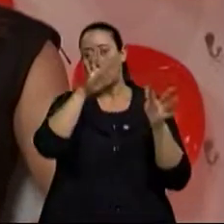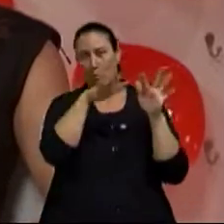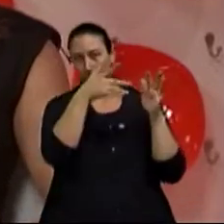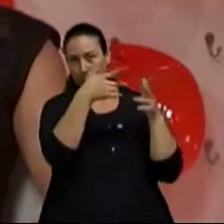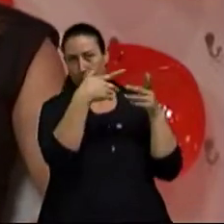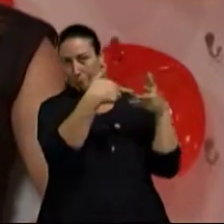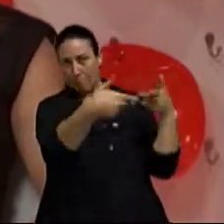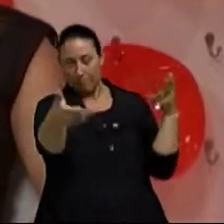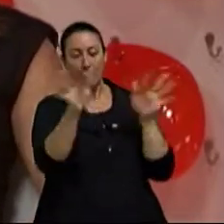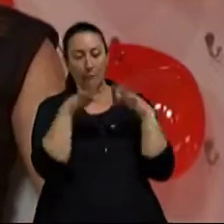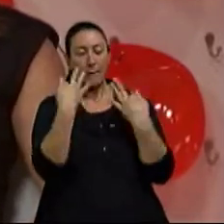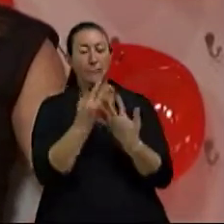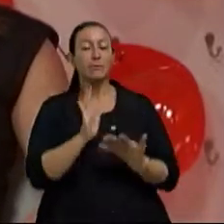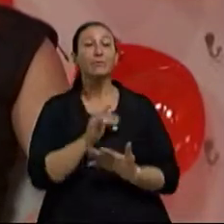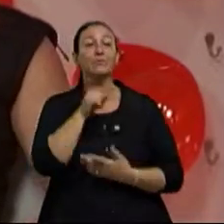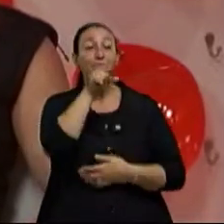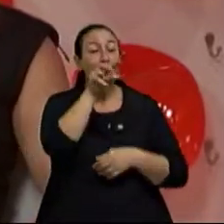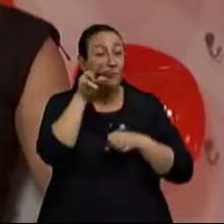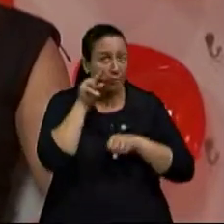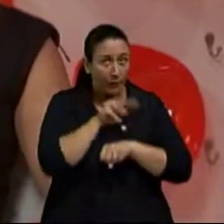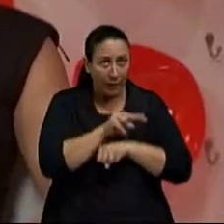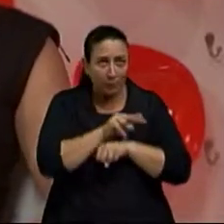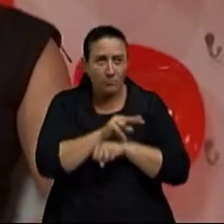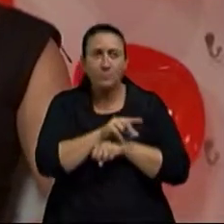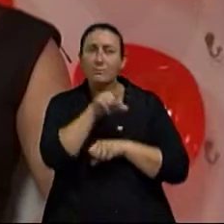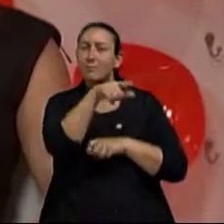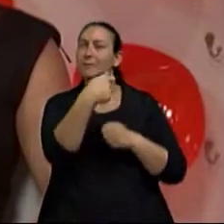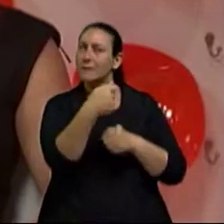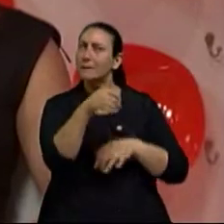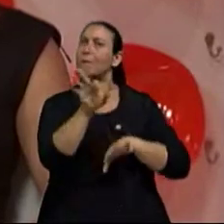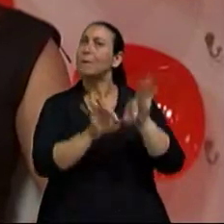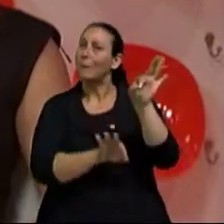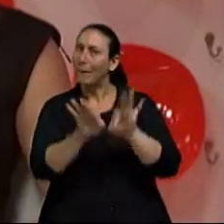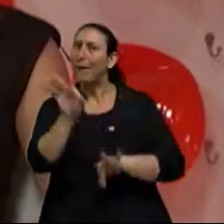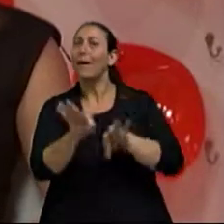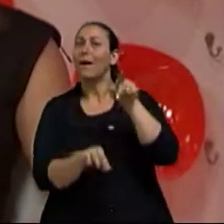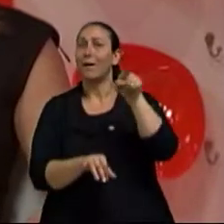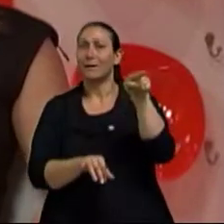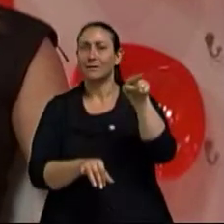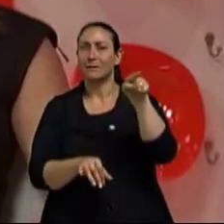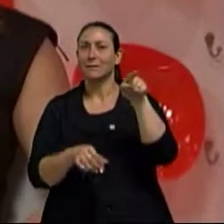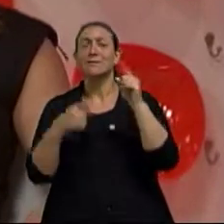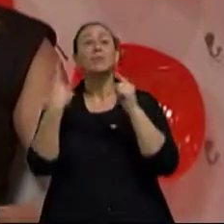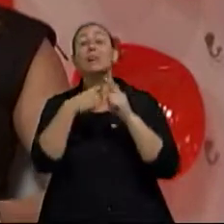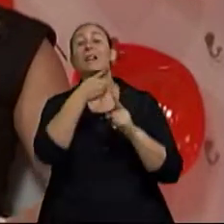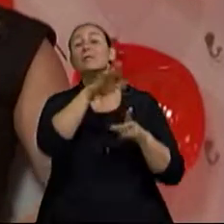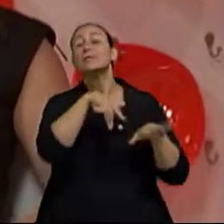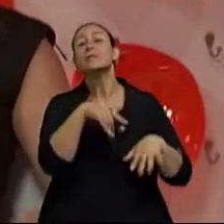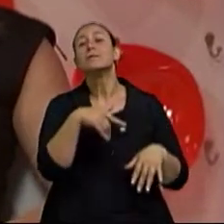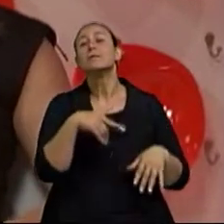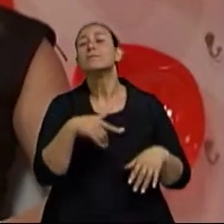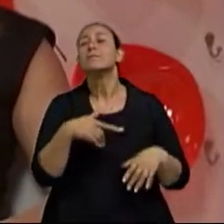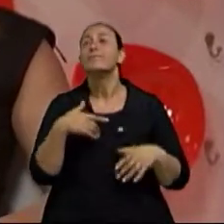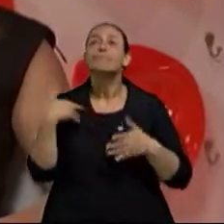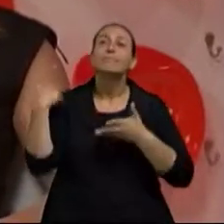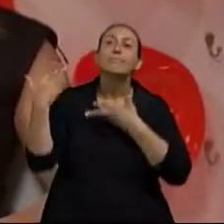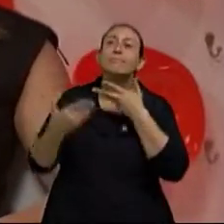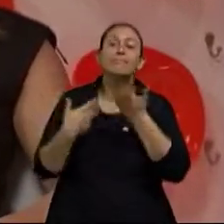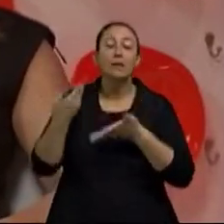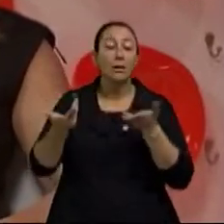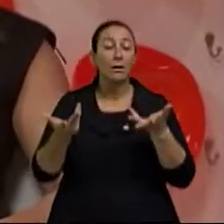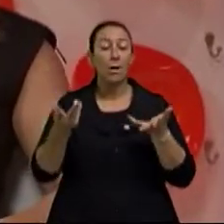familiar, para que ele esteja preparado para cuidar da pessoa idosa. Porque, às vezes, isso se dá num processo